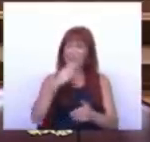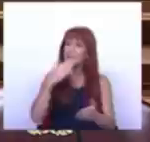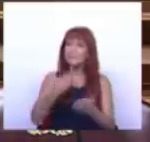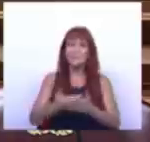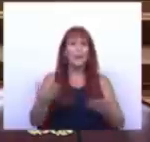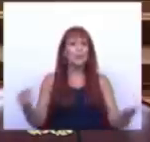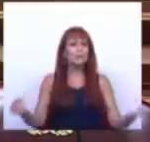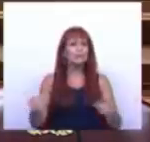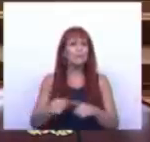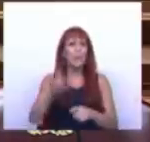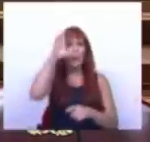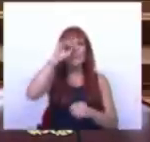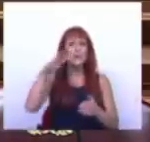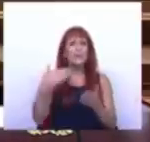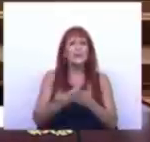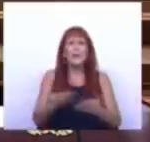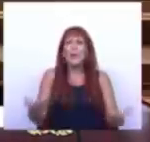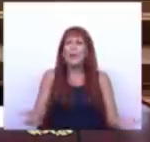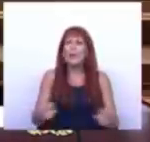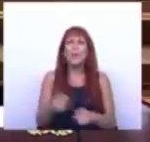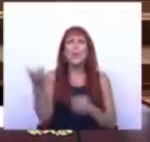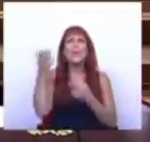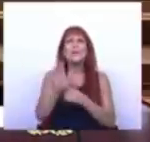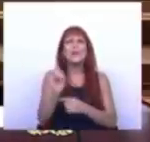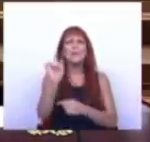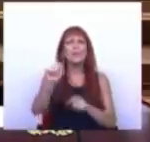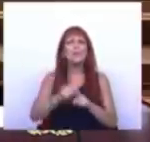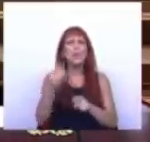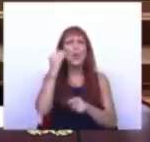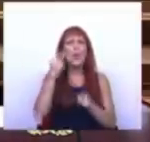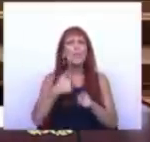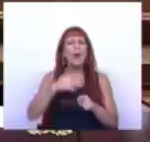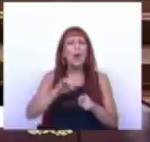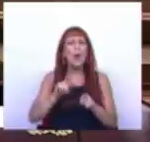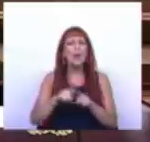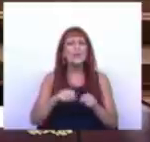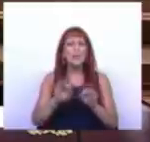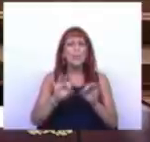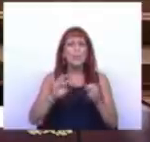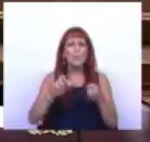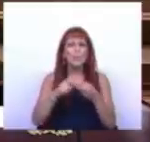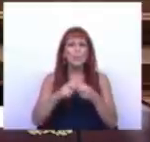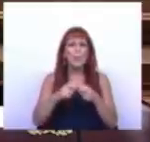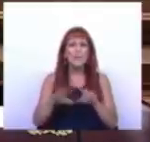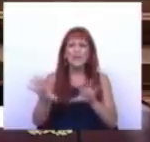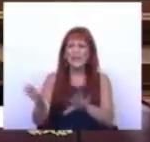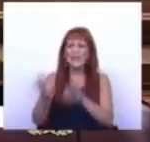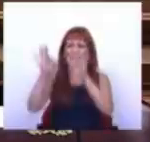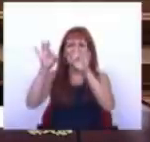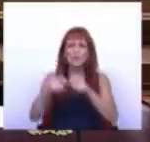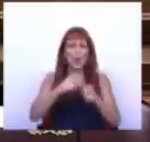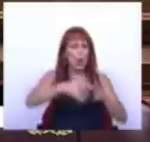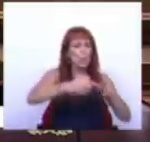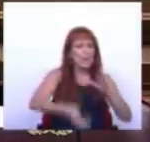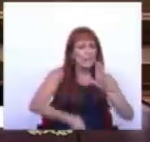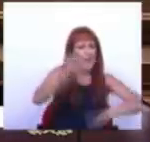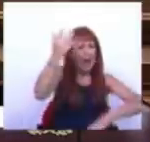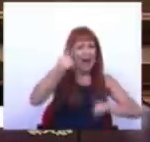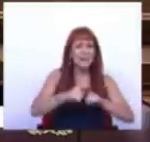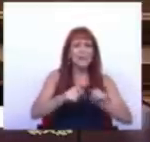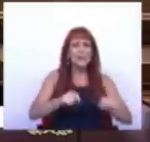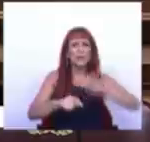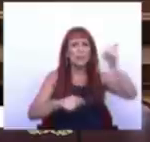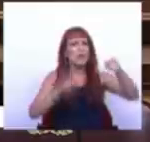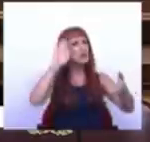aqui um exemplo da forma como gosta de tratar alguns problemas, que é pegar neles, complicá-los, depois vai